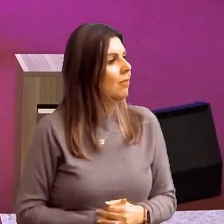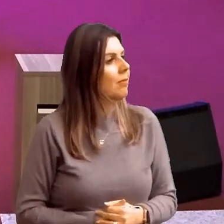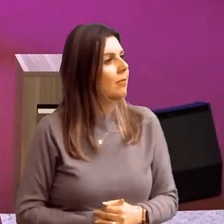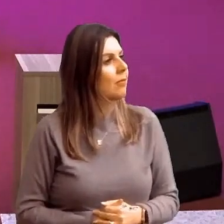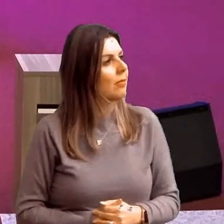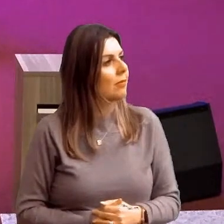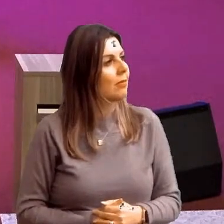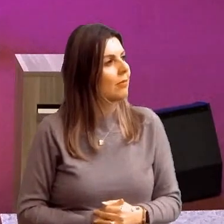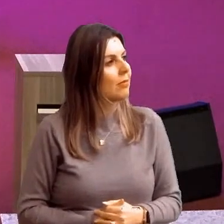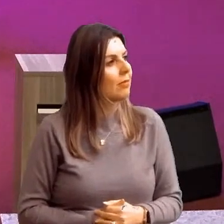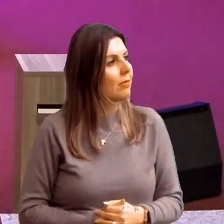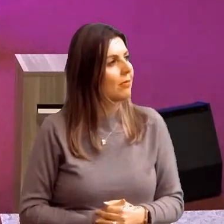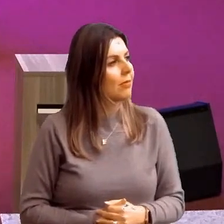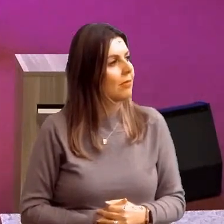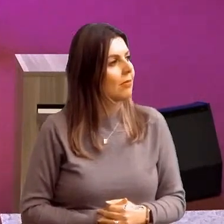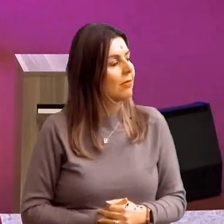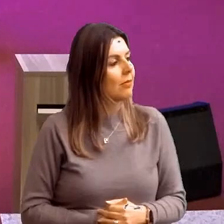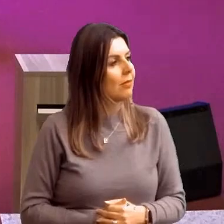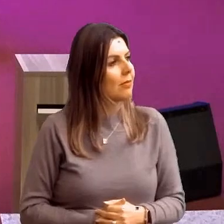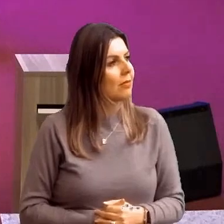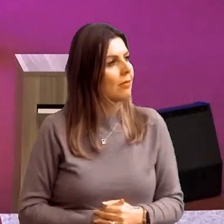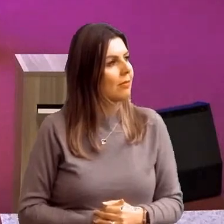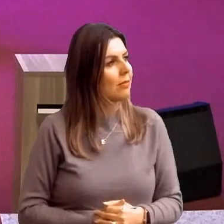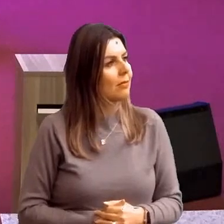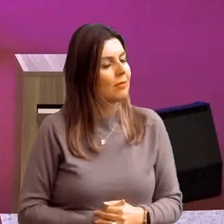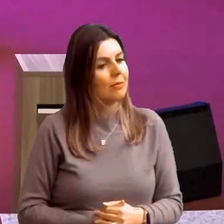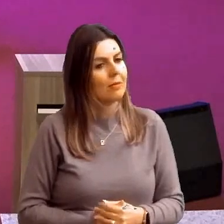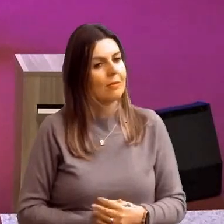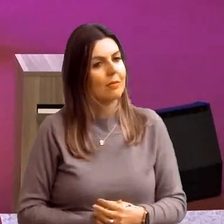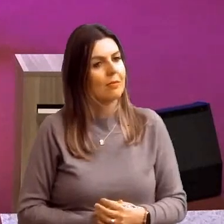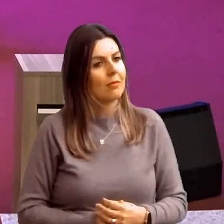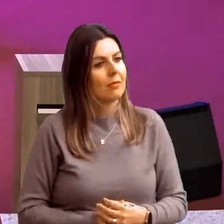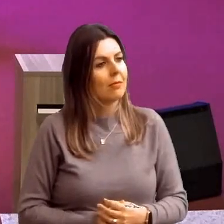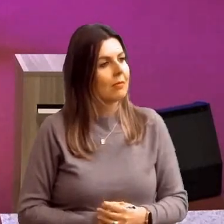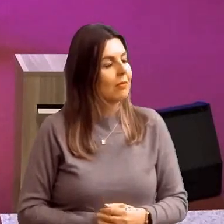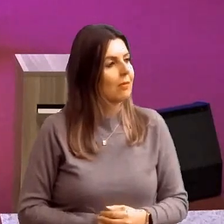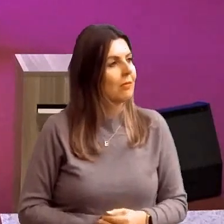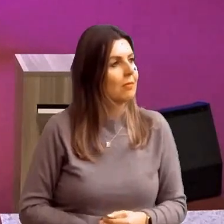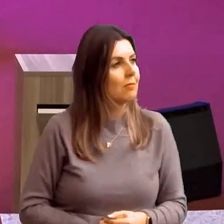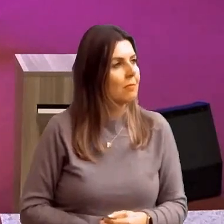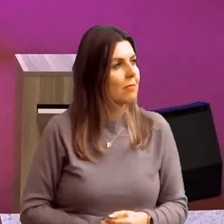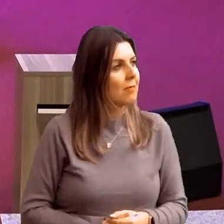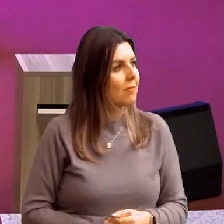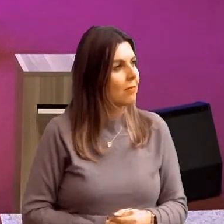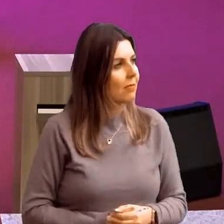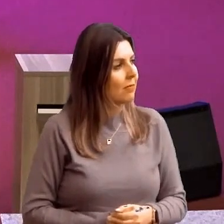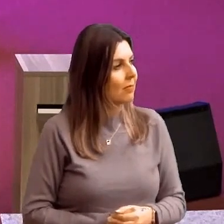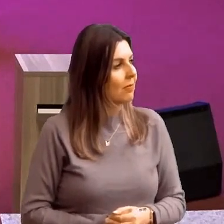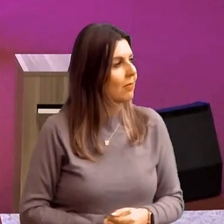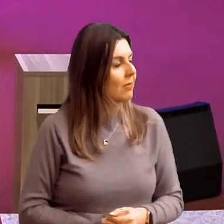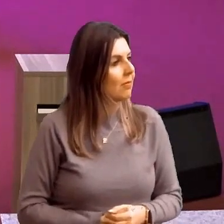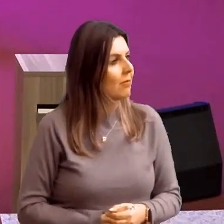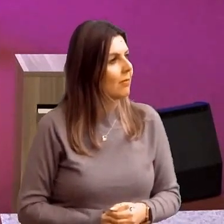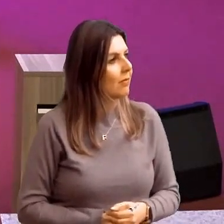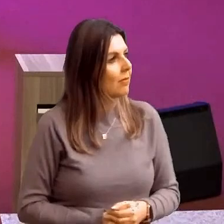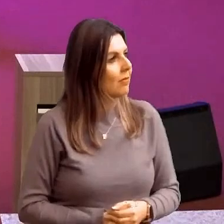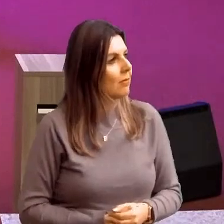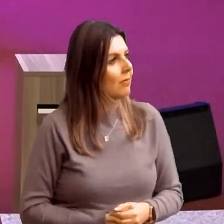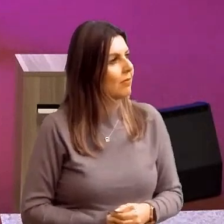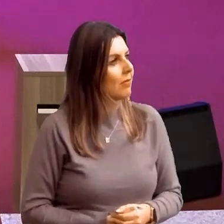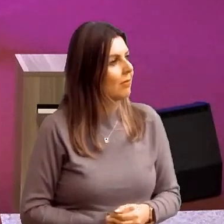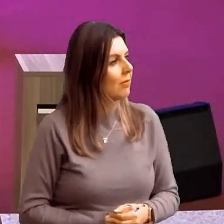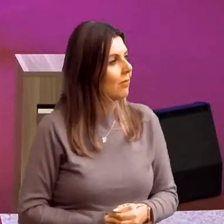serviremos ao Senhor, amém? Agora,